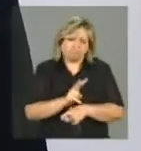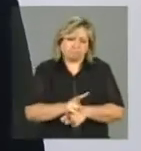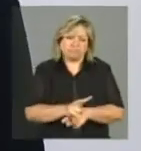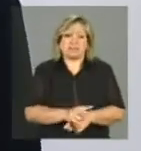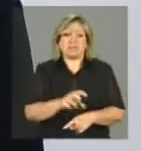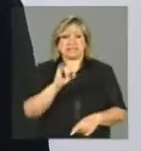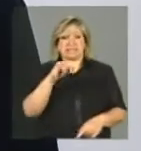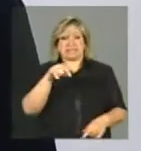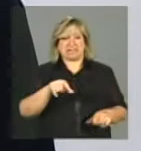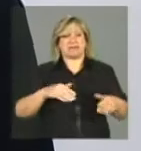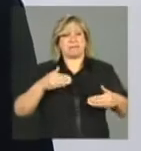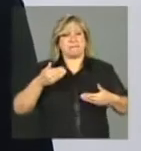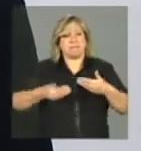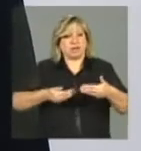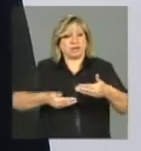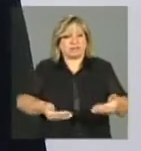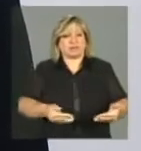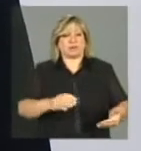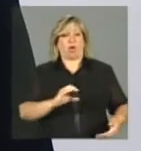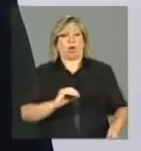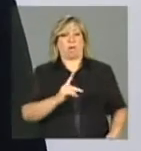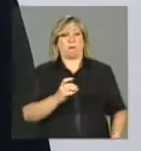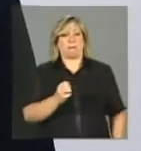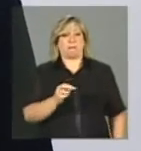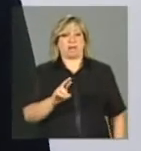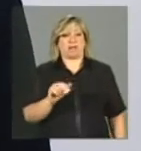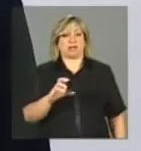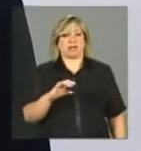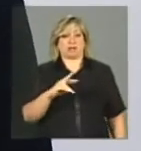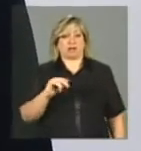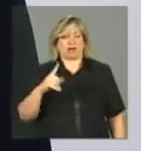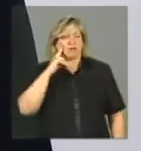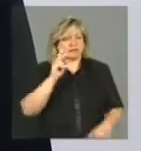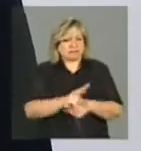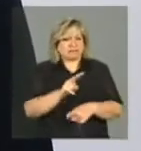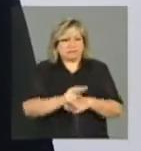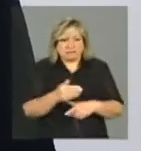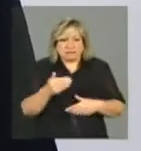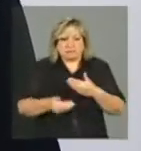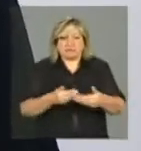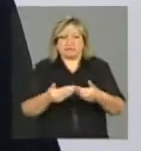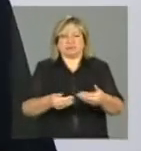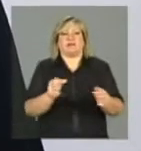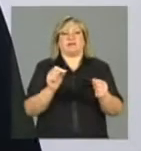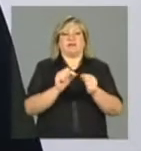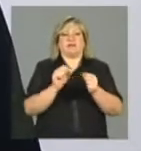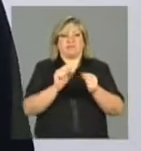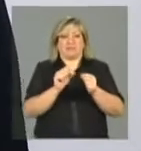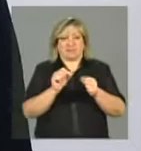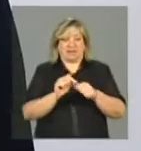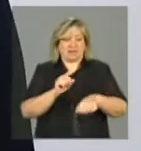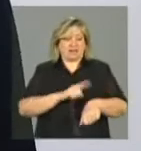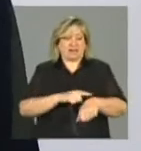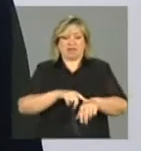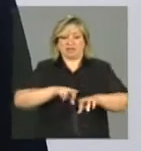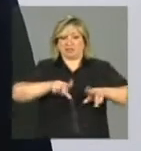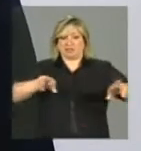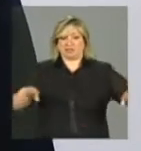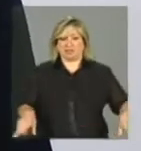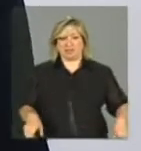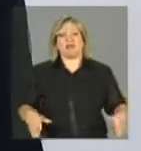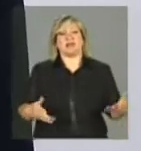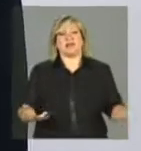operacional, que a gente chama de operacionalização do acompanhamento, ele é em ciclos distintos, então, ele também